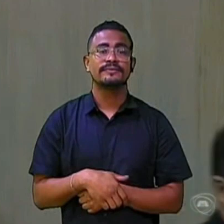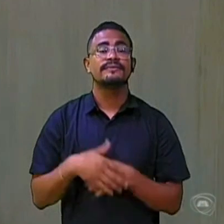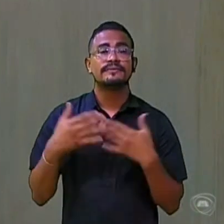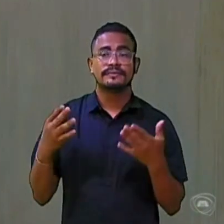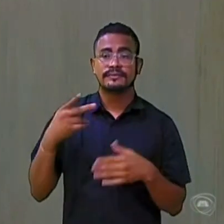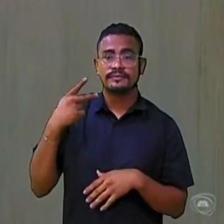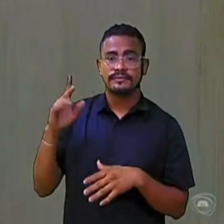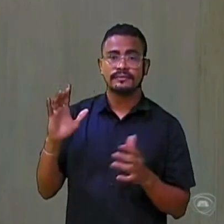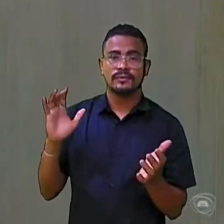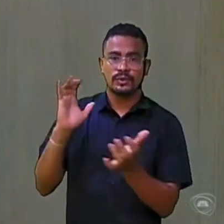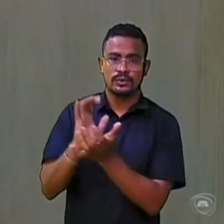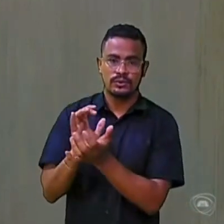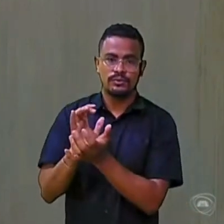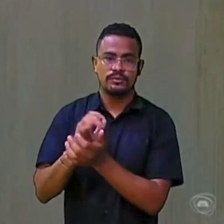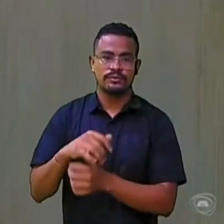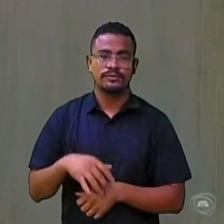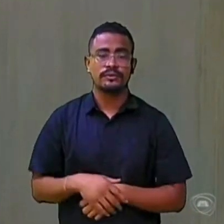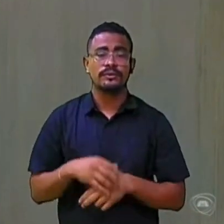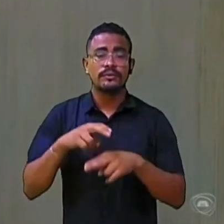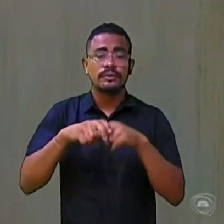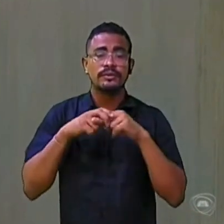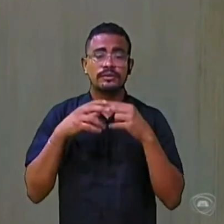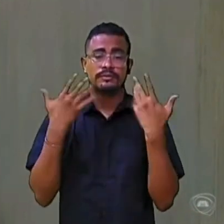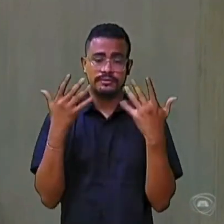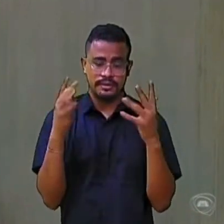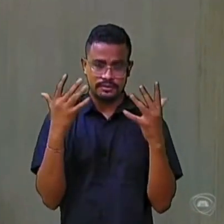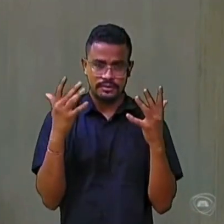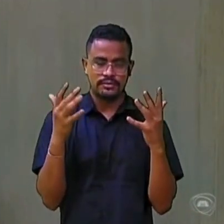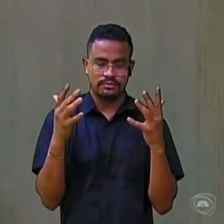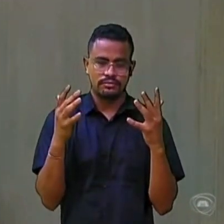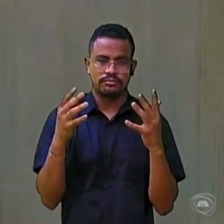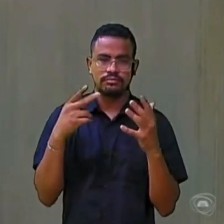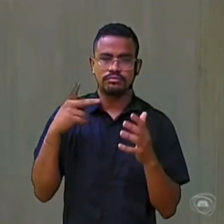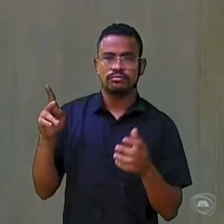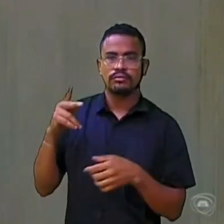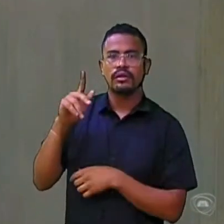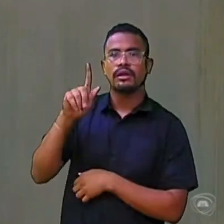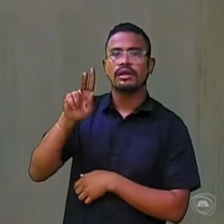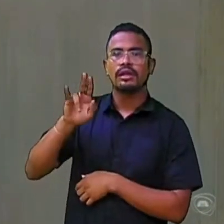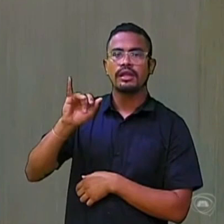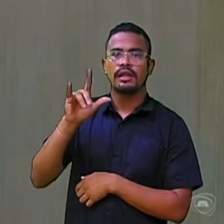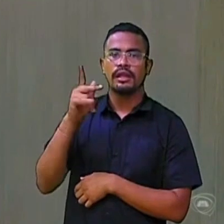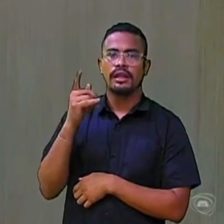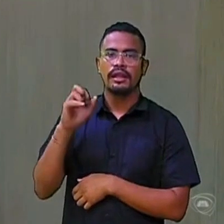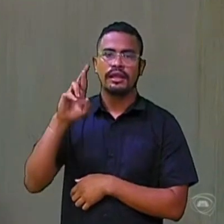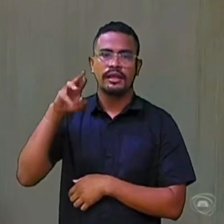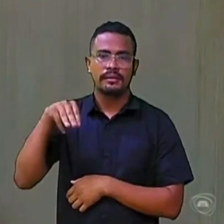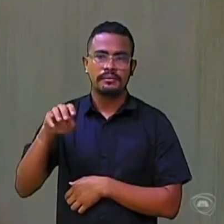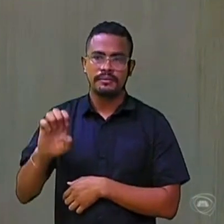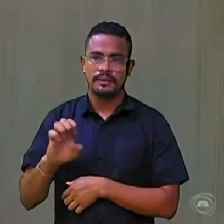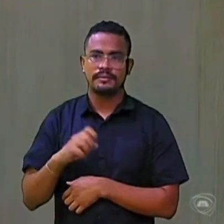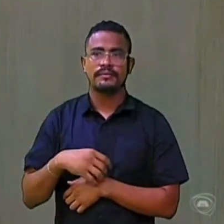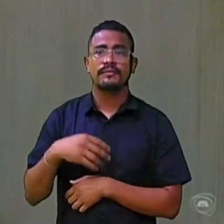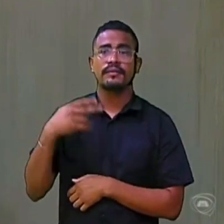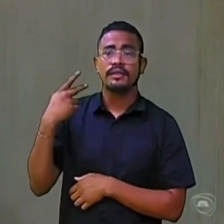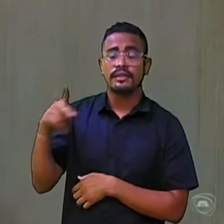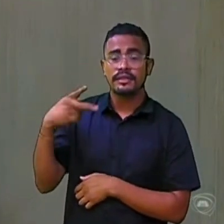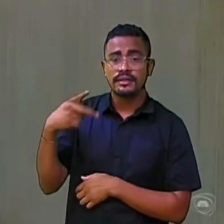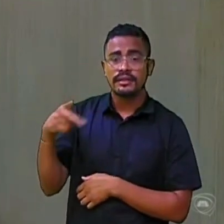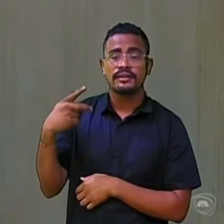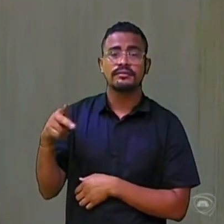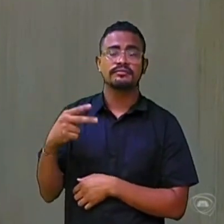Então, eu quero parabenizar o Guilherme pela condução democrática